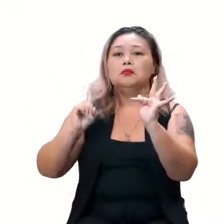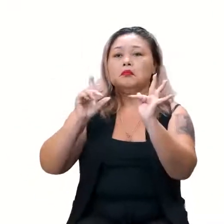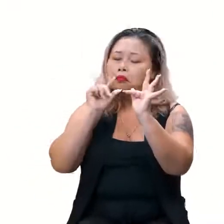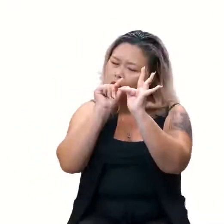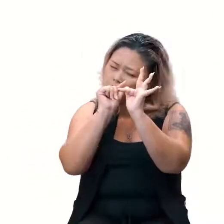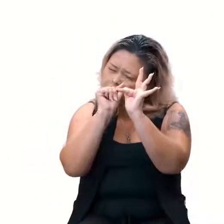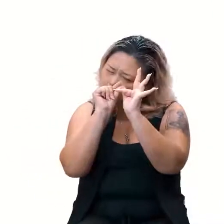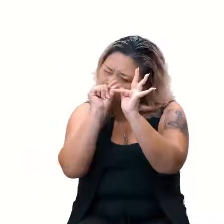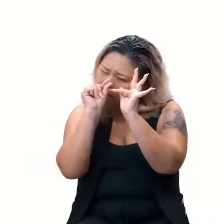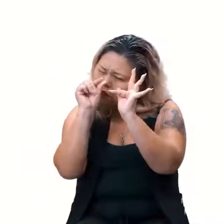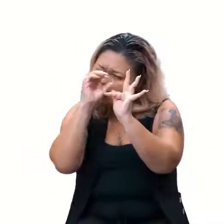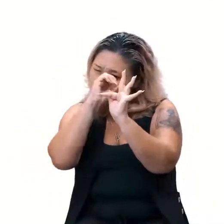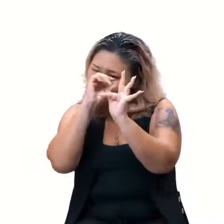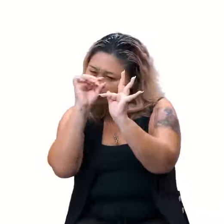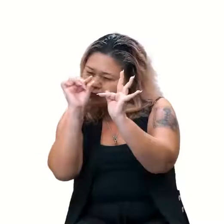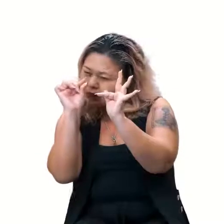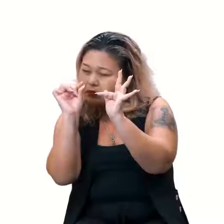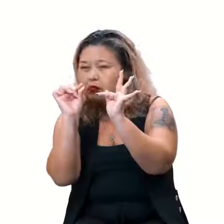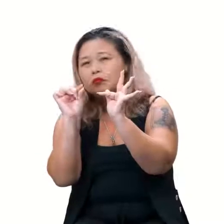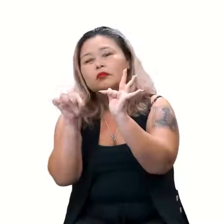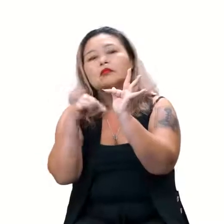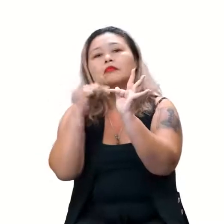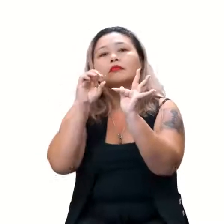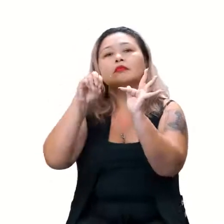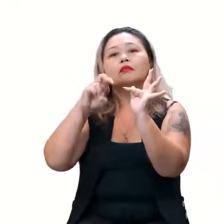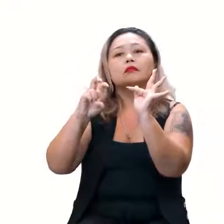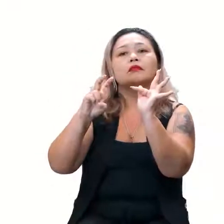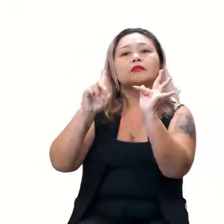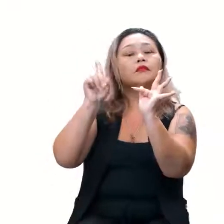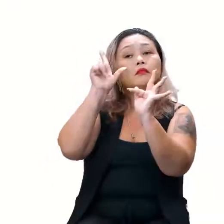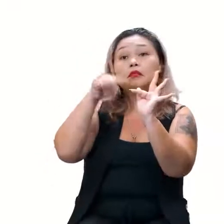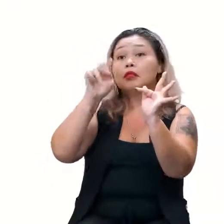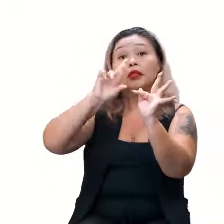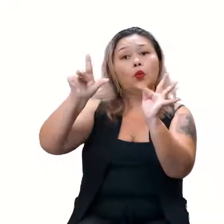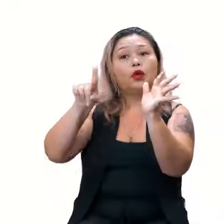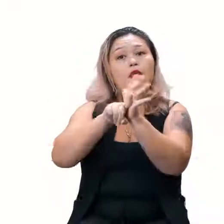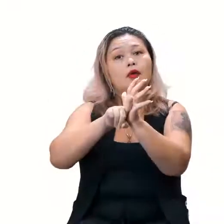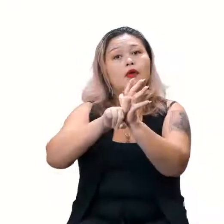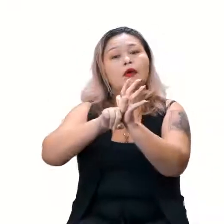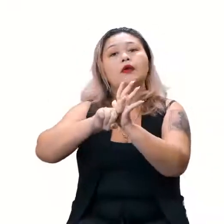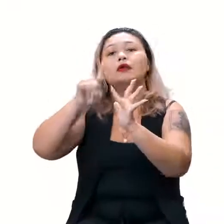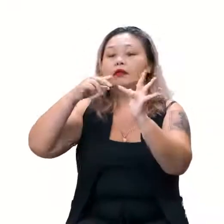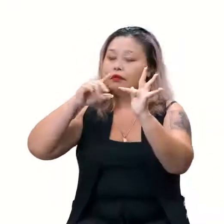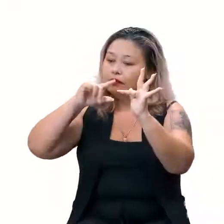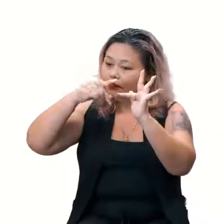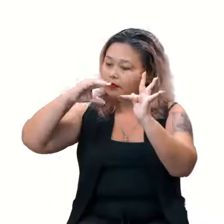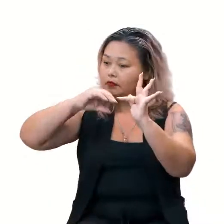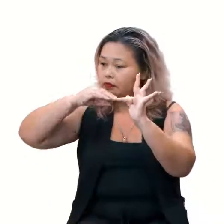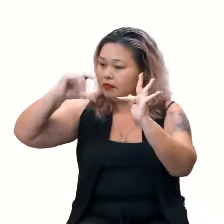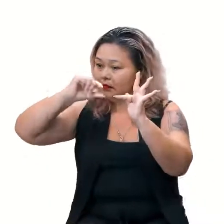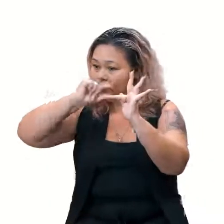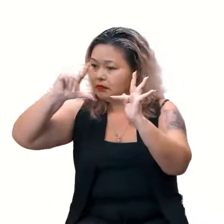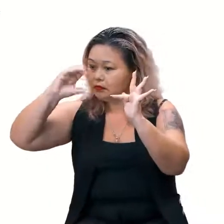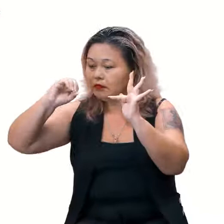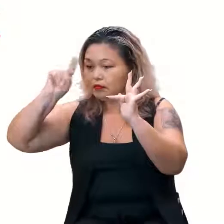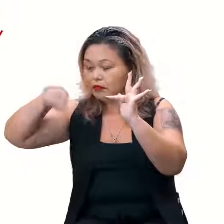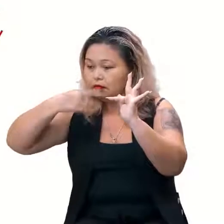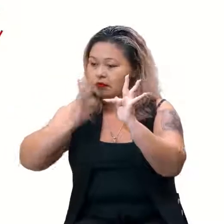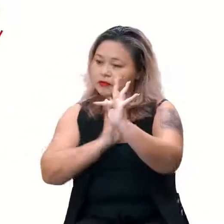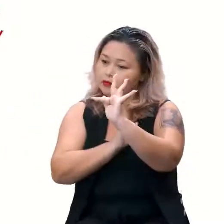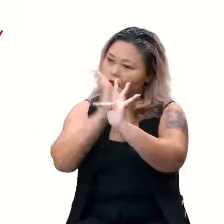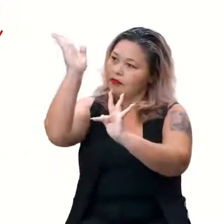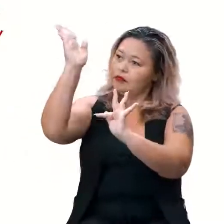Ah, beleza. Ele só é um número decimal, mas não é negativo. Não. Então, ele é maior que 0. Maior que 0, ela é?